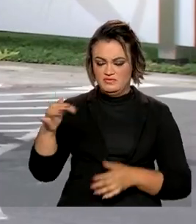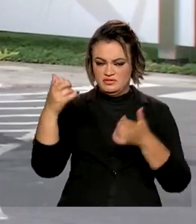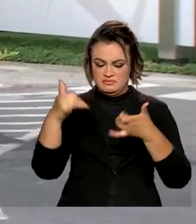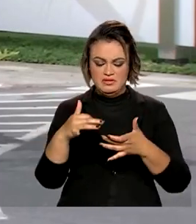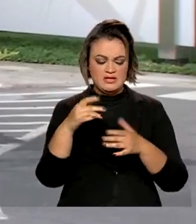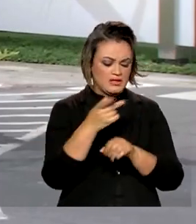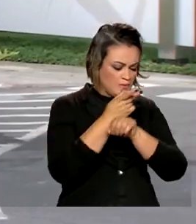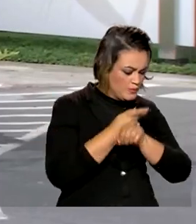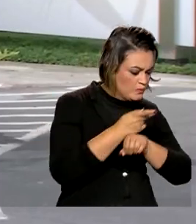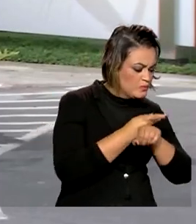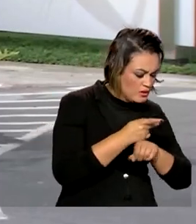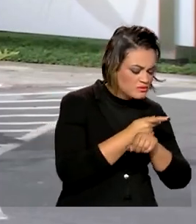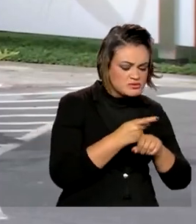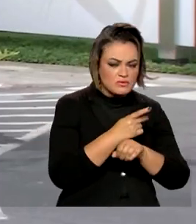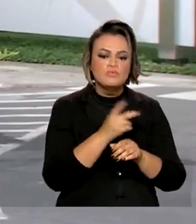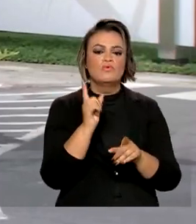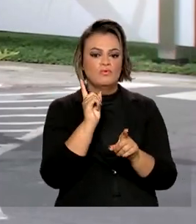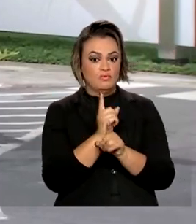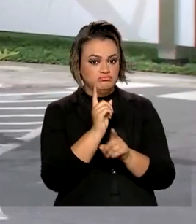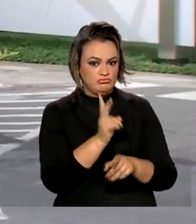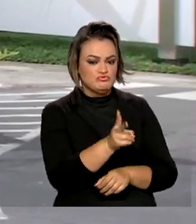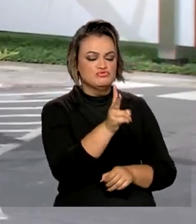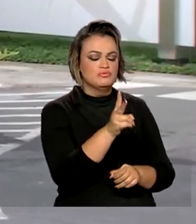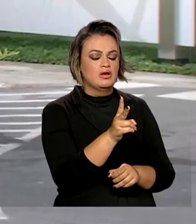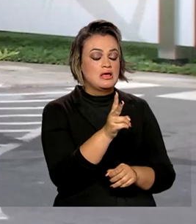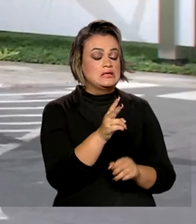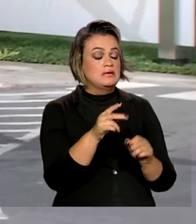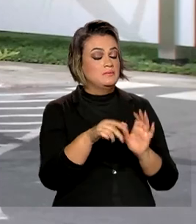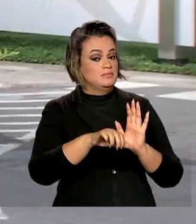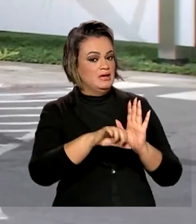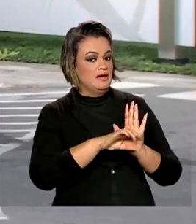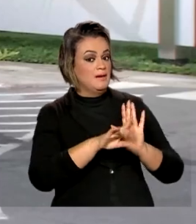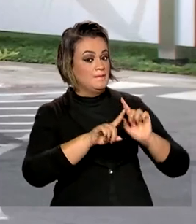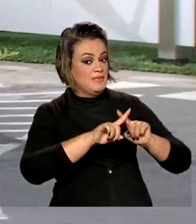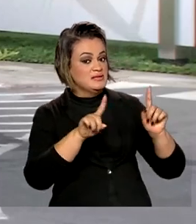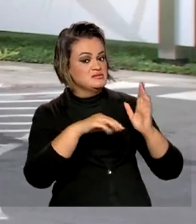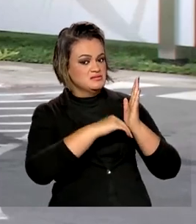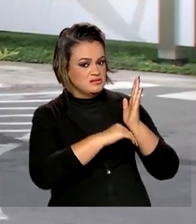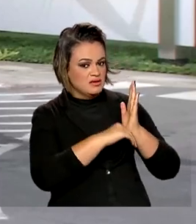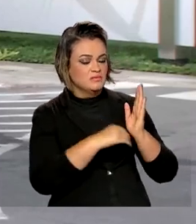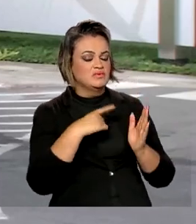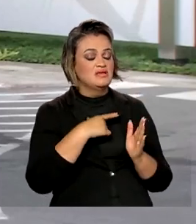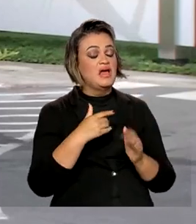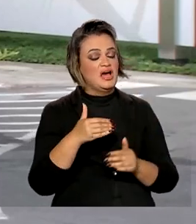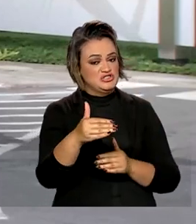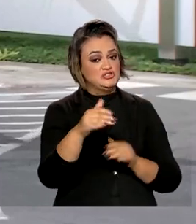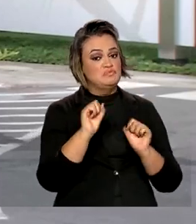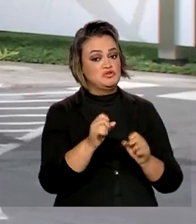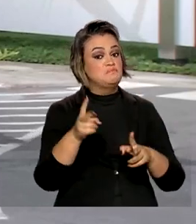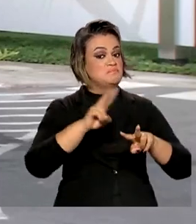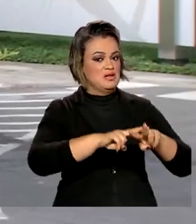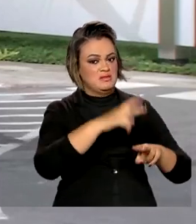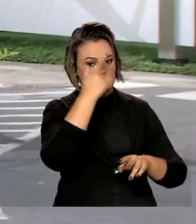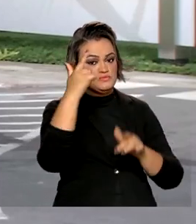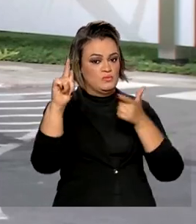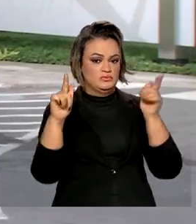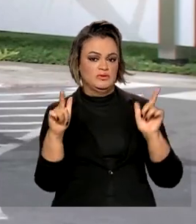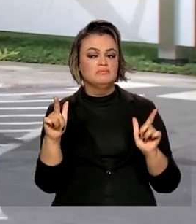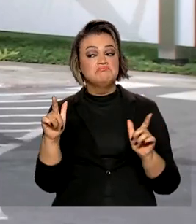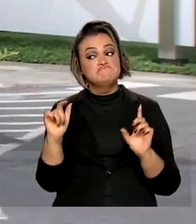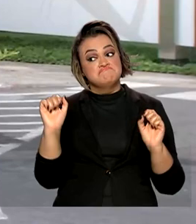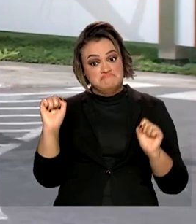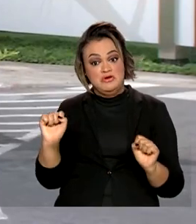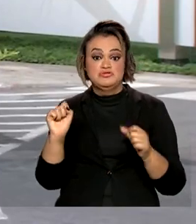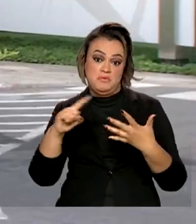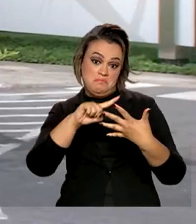segue em caráter sigiloso. É provável que novas prisões sejam feitas, já que existe. Não foi descartada